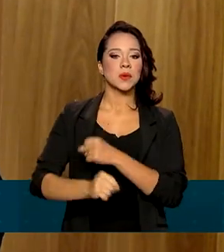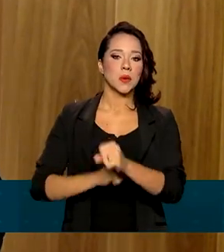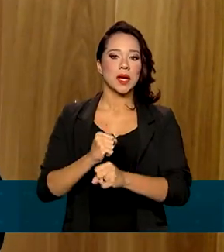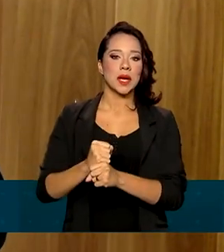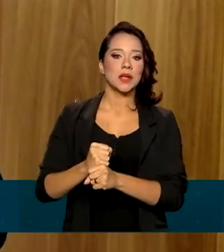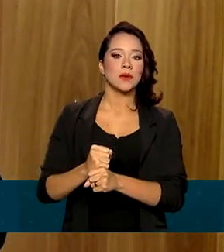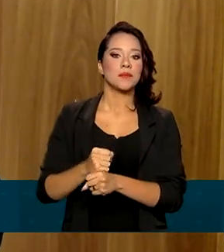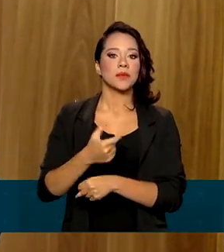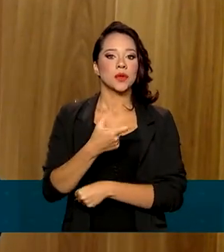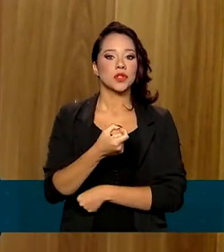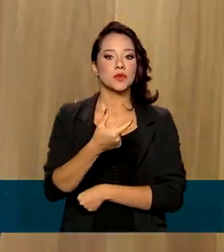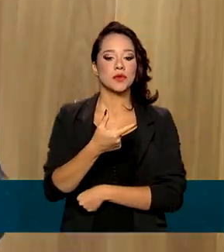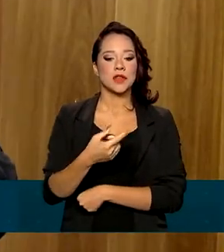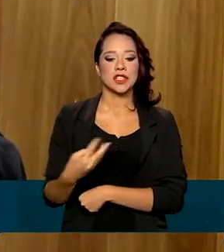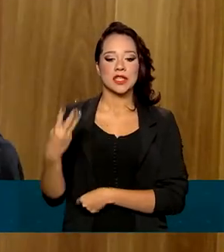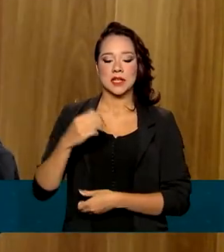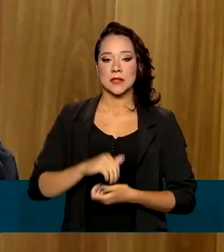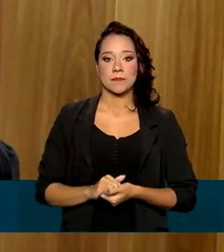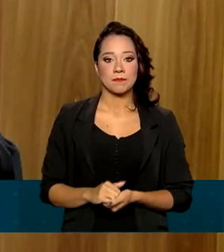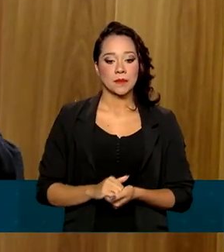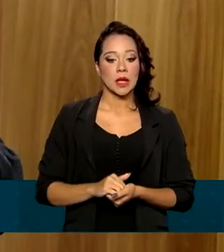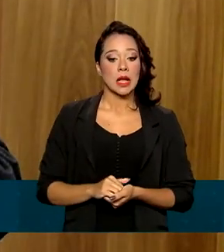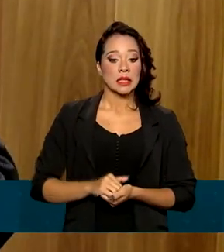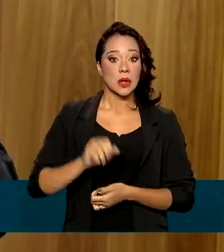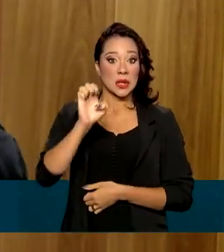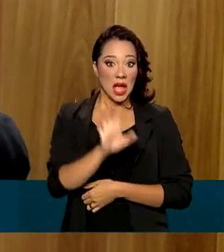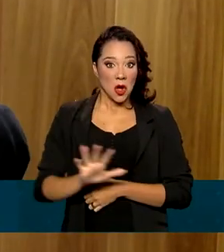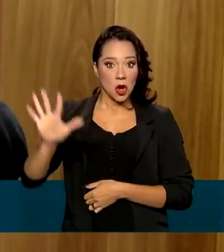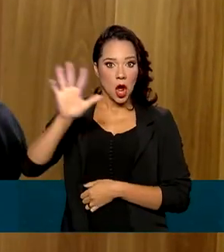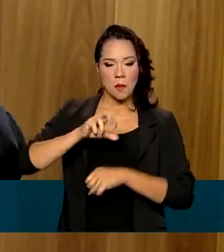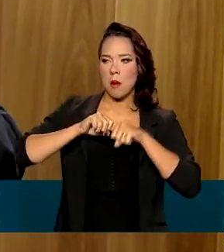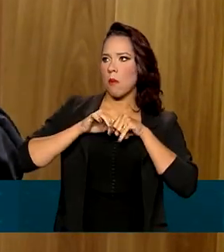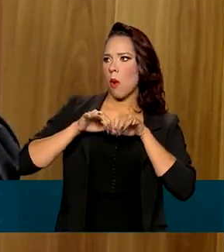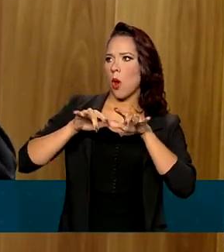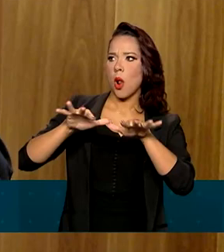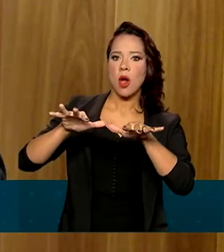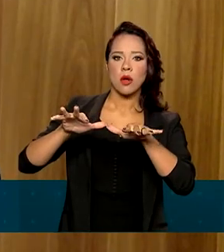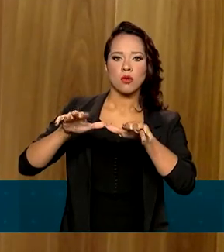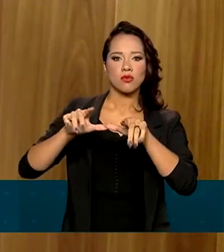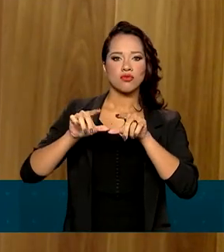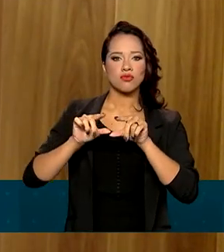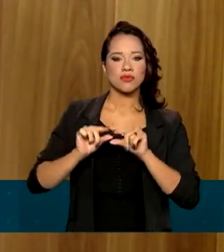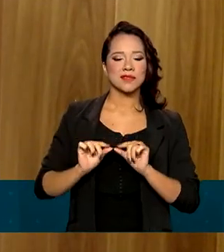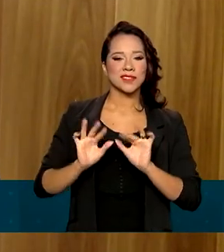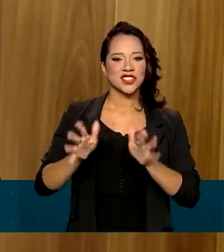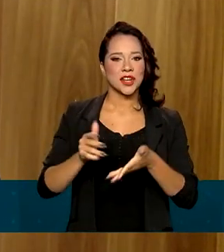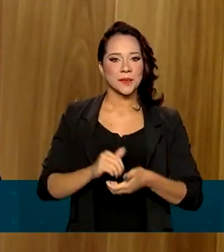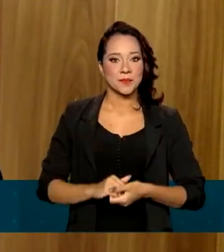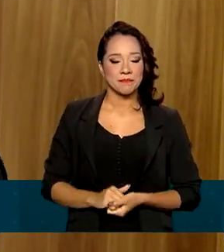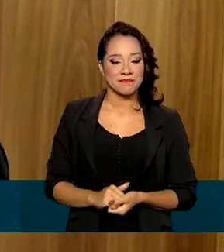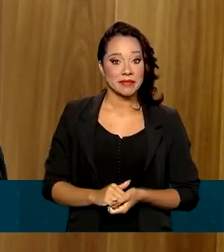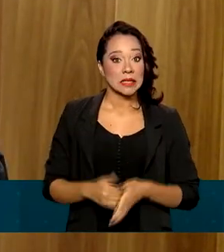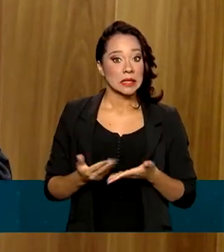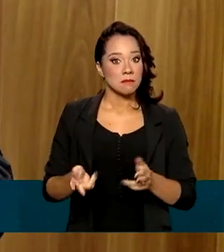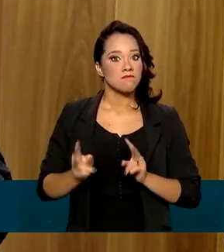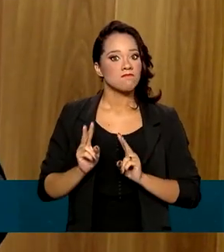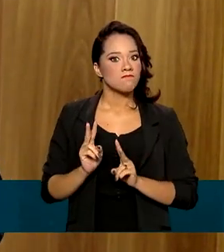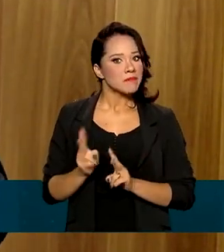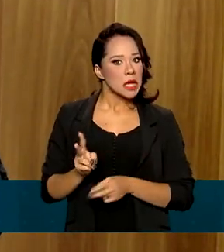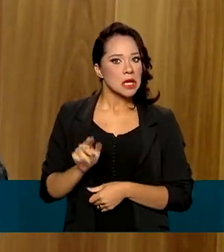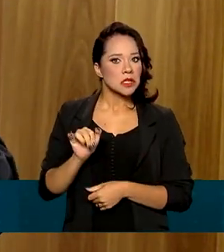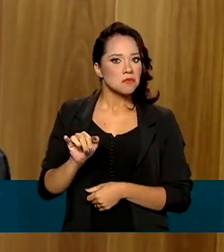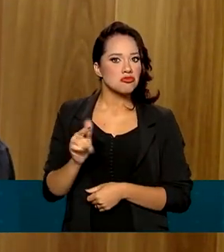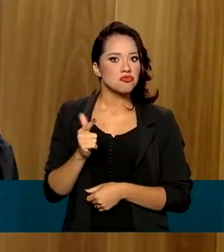2023. O surto na Europa já vem diminuindo bastante, mesmo sem